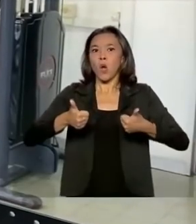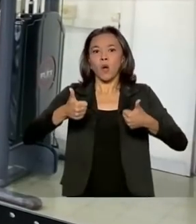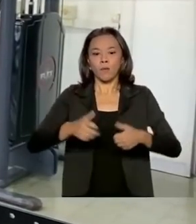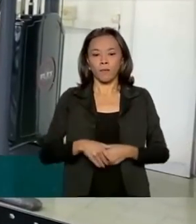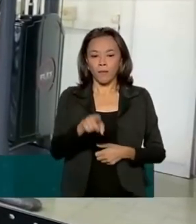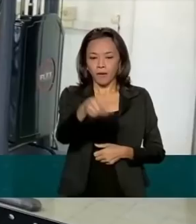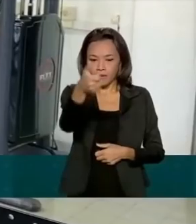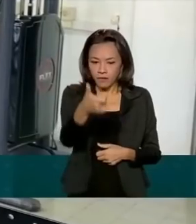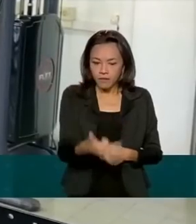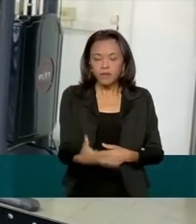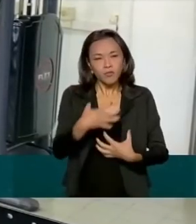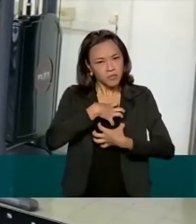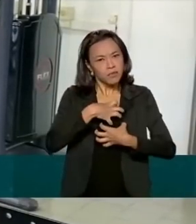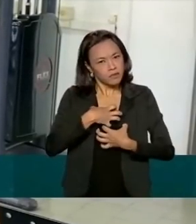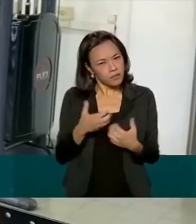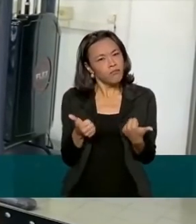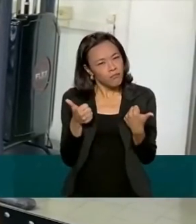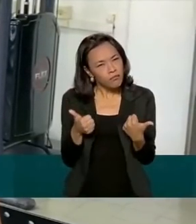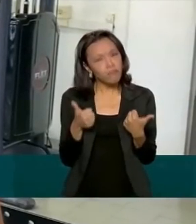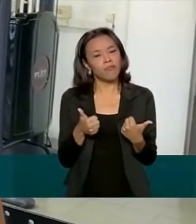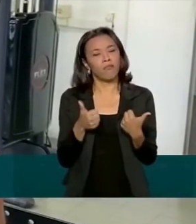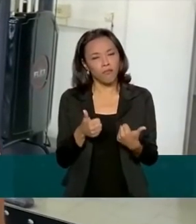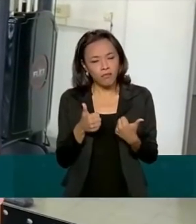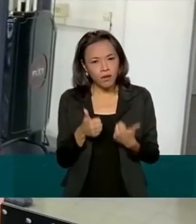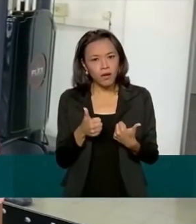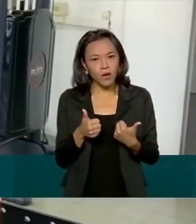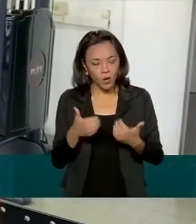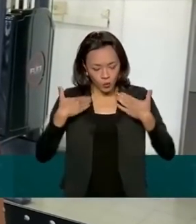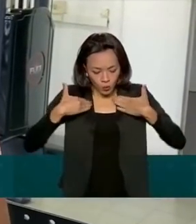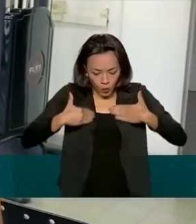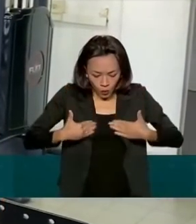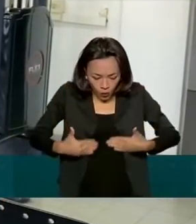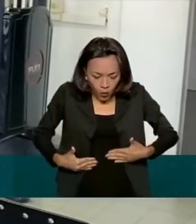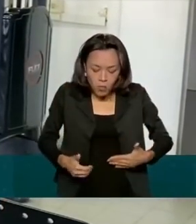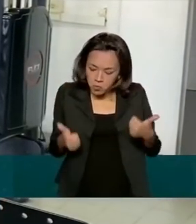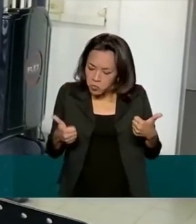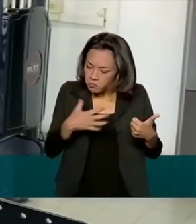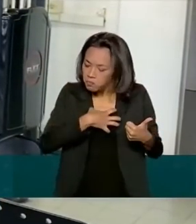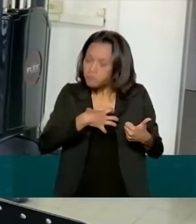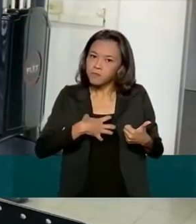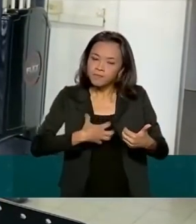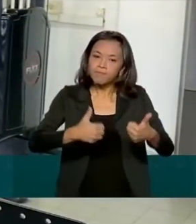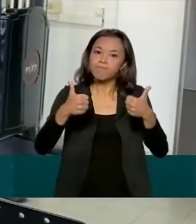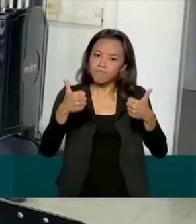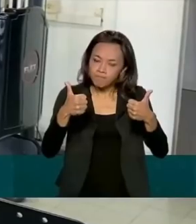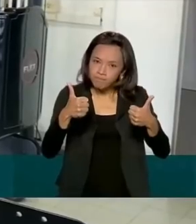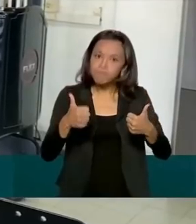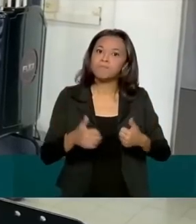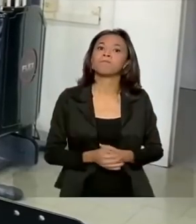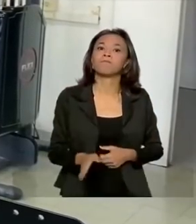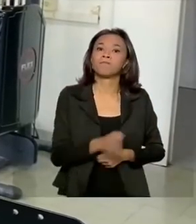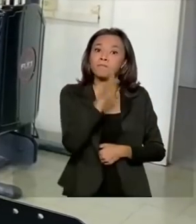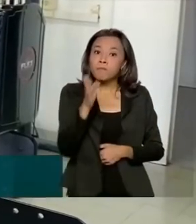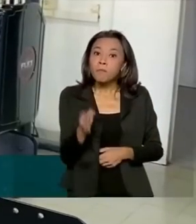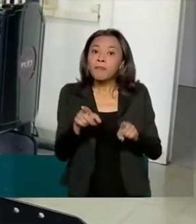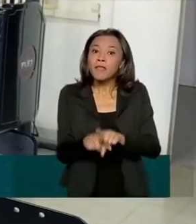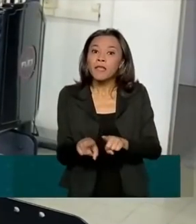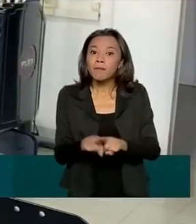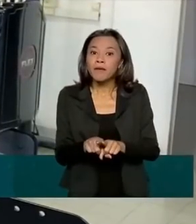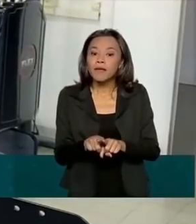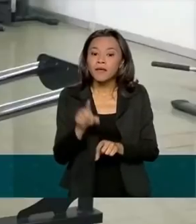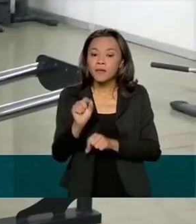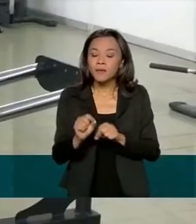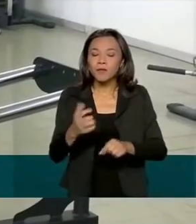bastante, tanto na parte física, como na parte também de